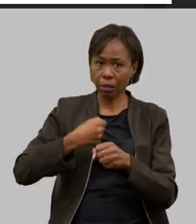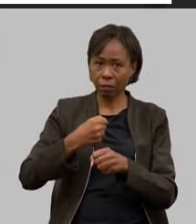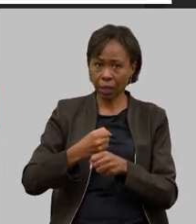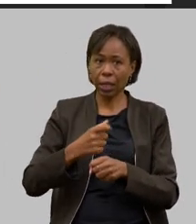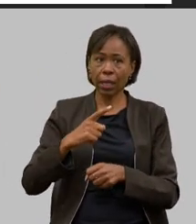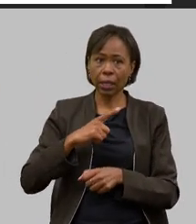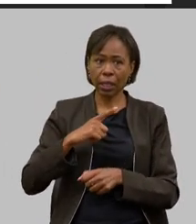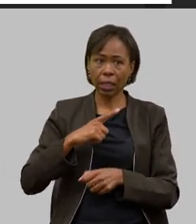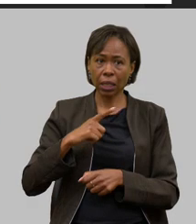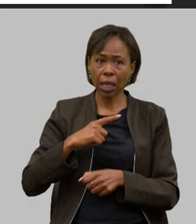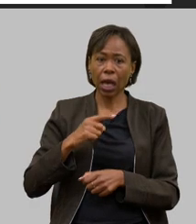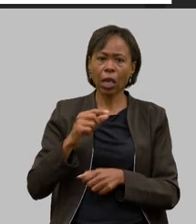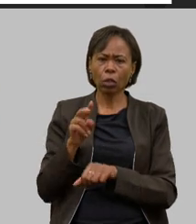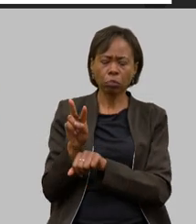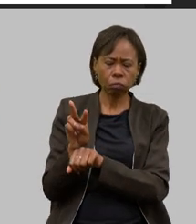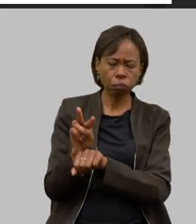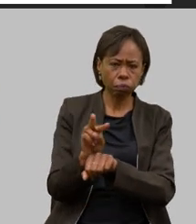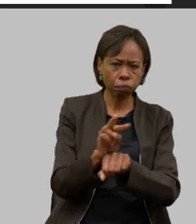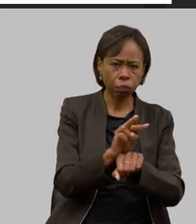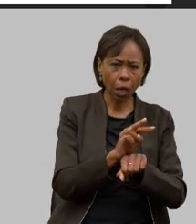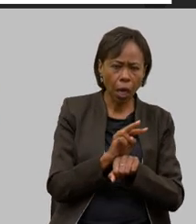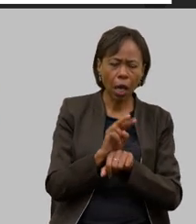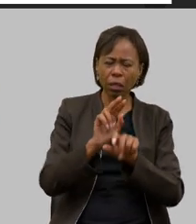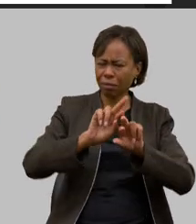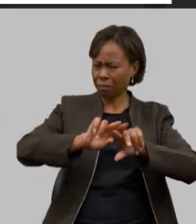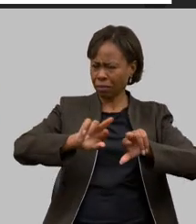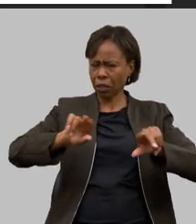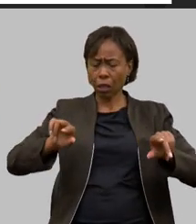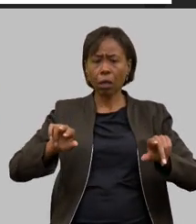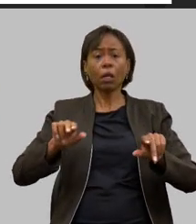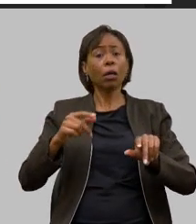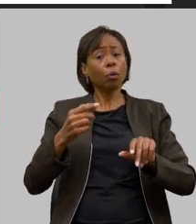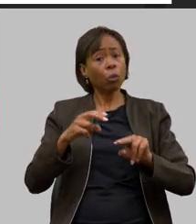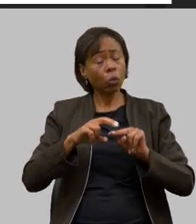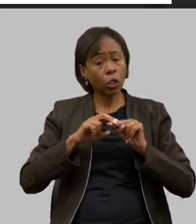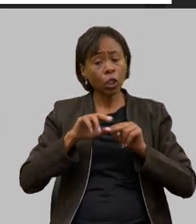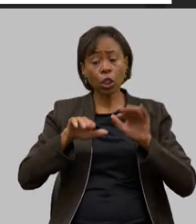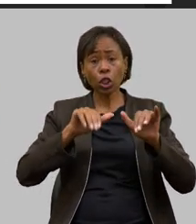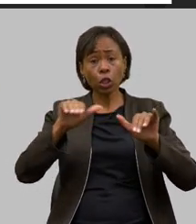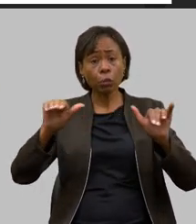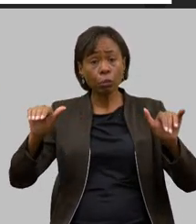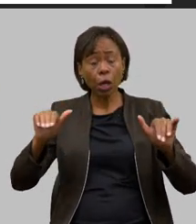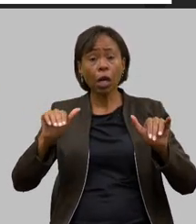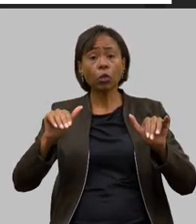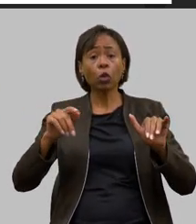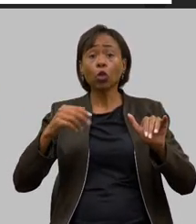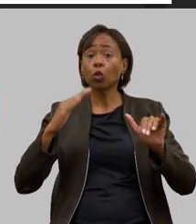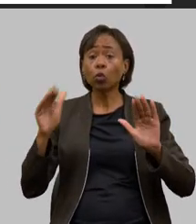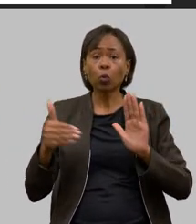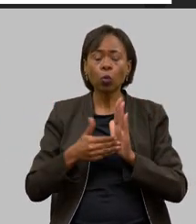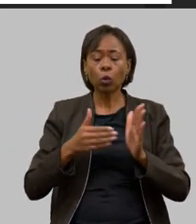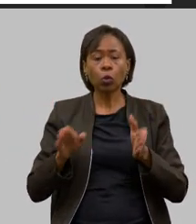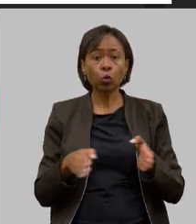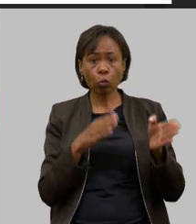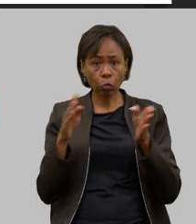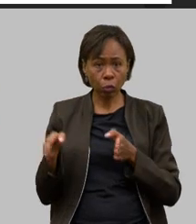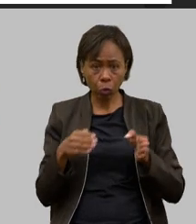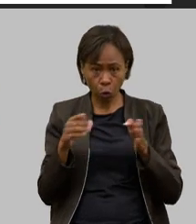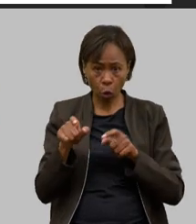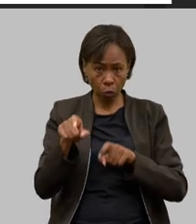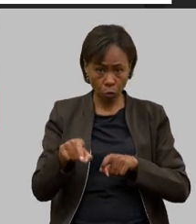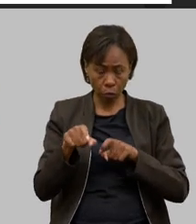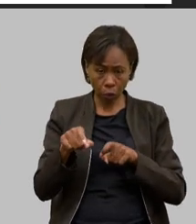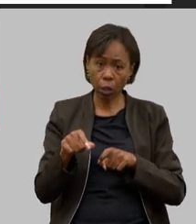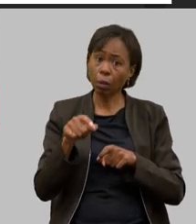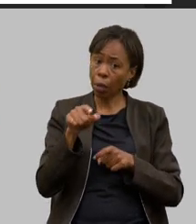epidemiológico monitoramento por isso nós estamos convocando todos os produtores que nos ouvem aqui hoje para fazer o recadastramento